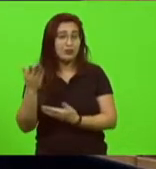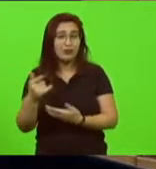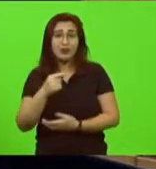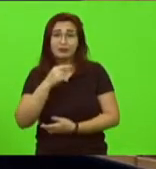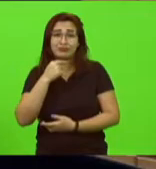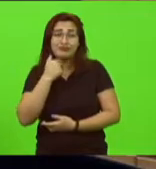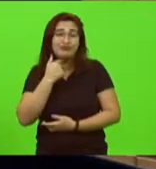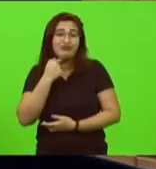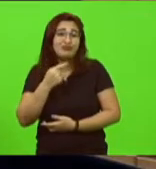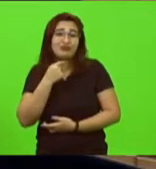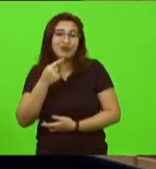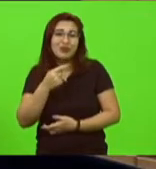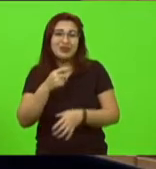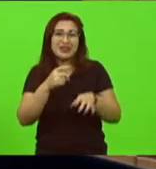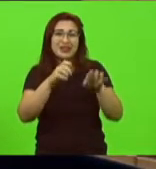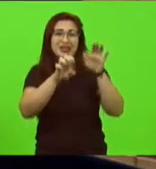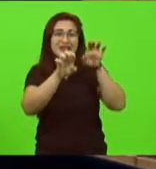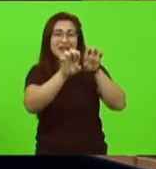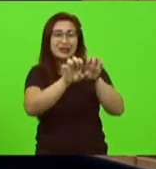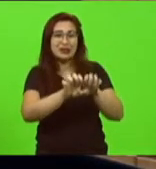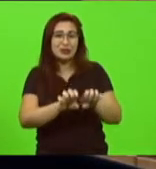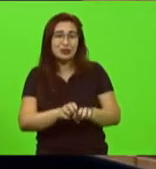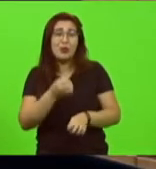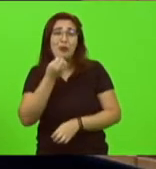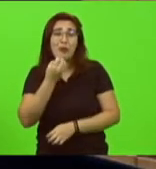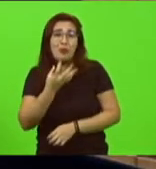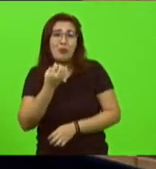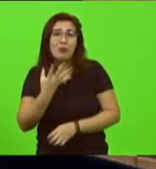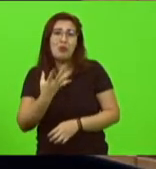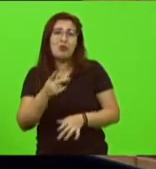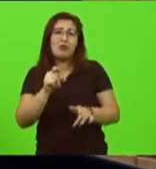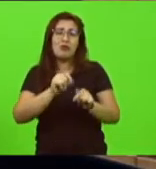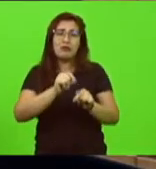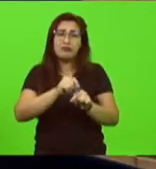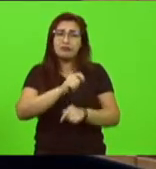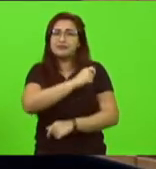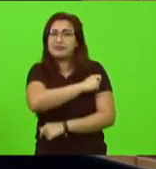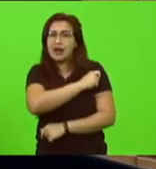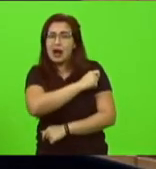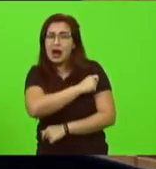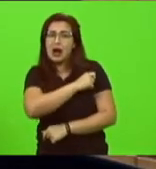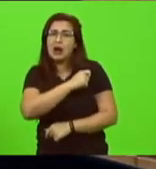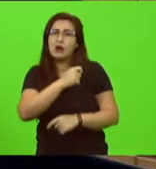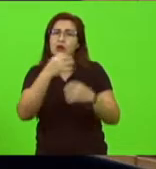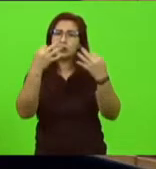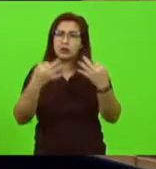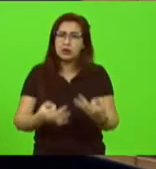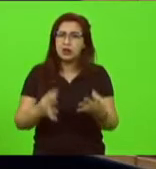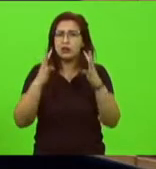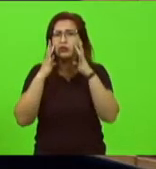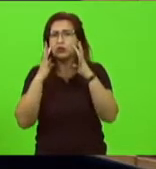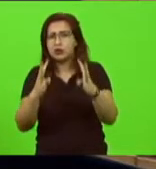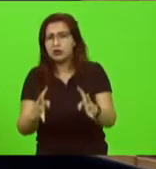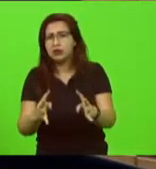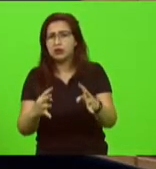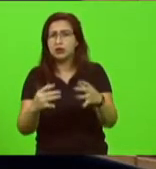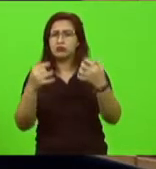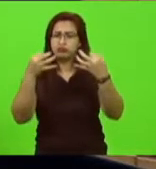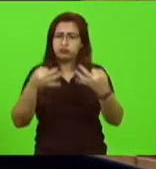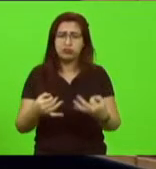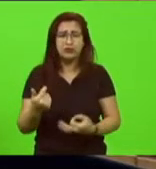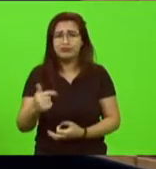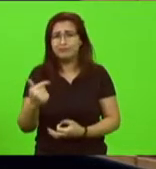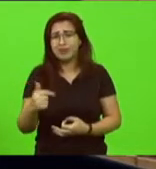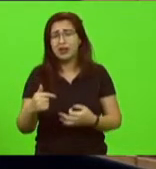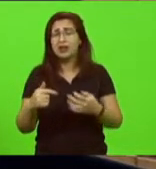ter uma estrutura boa para ter aquelas aulas as condições necessárias para os alunos então é